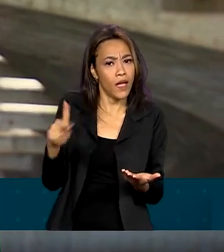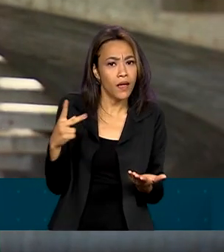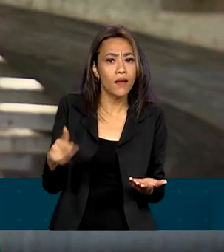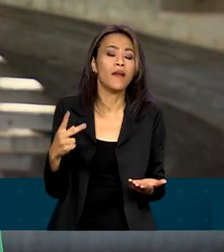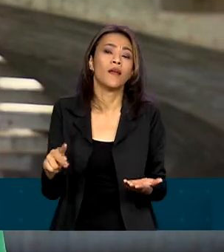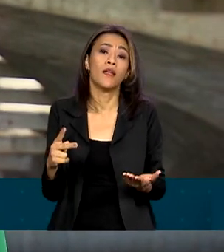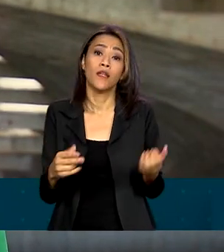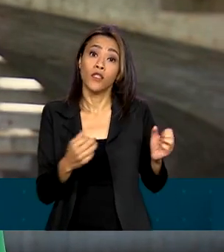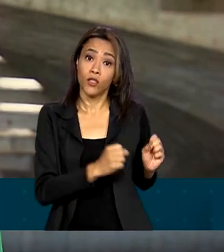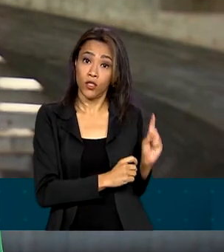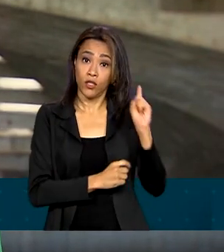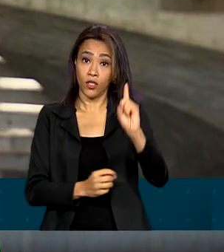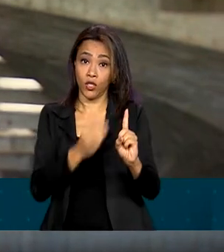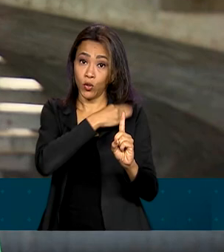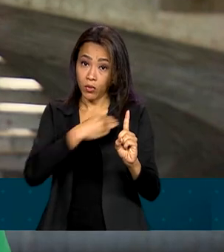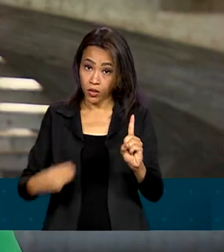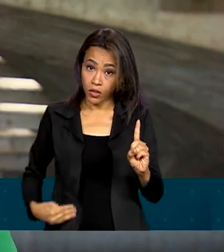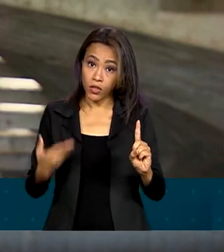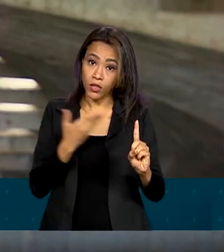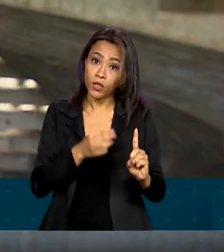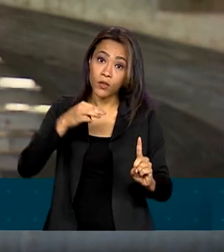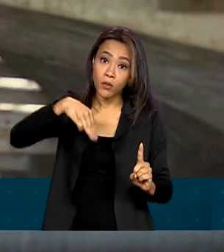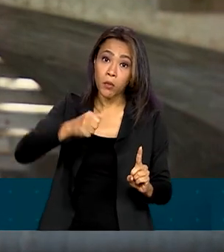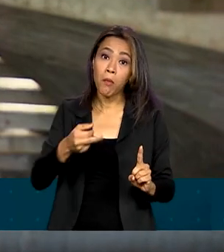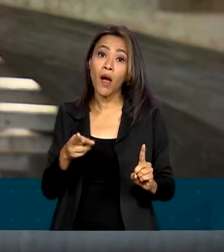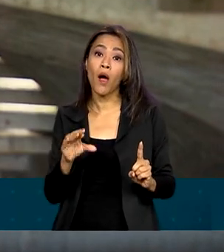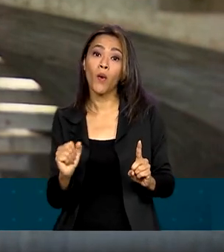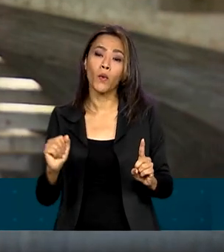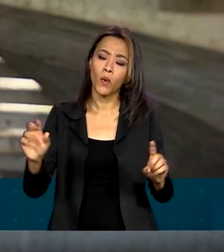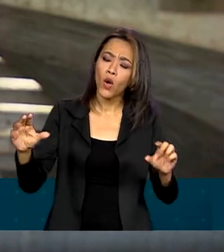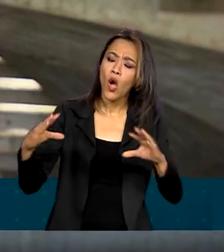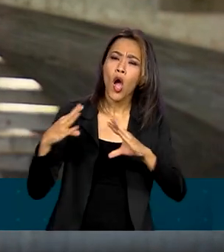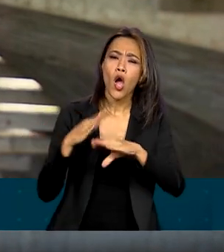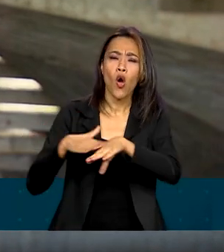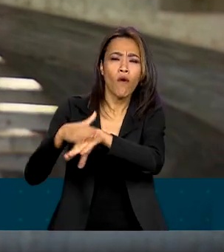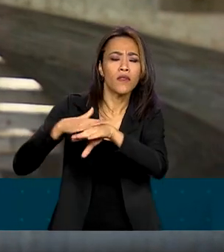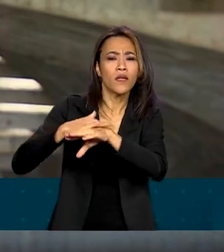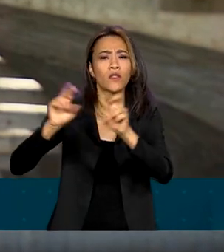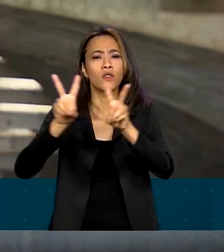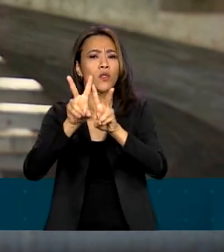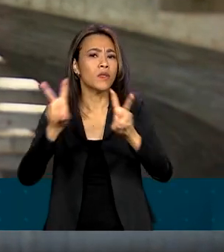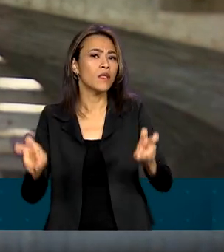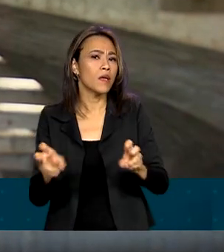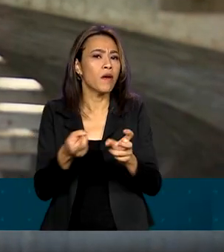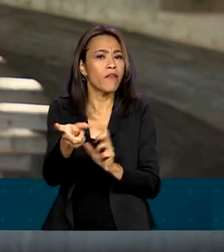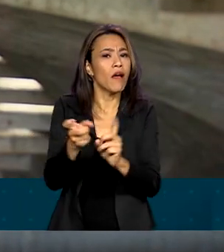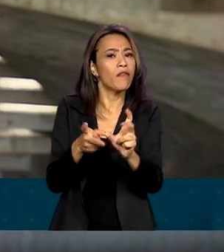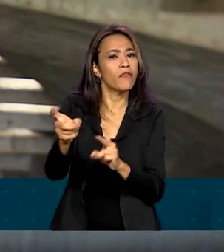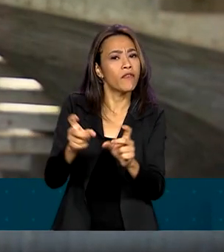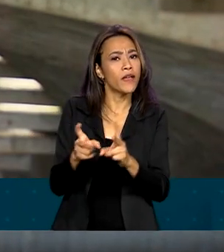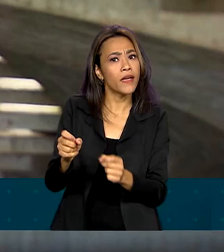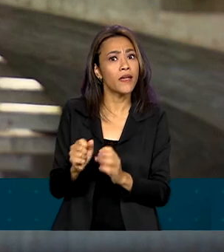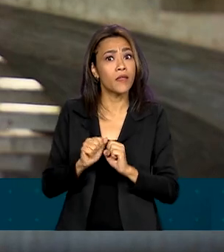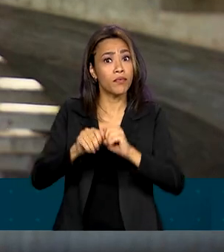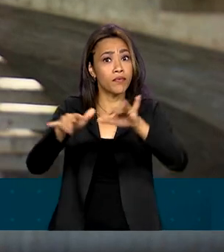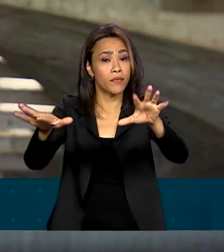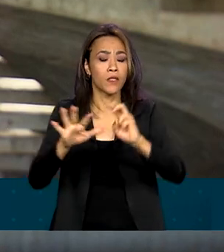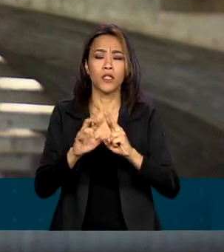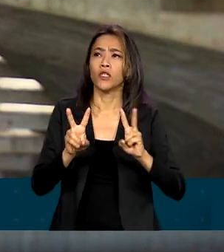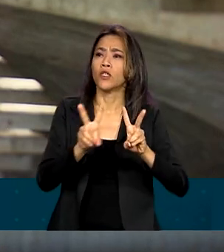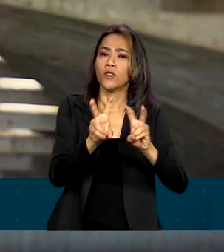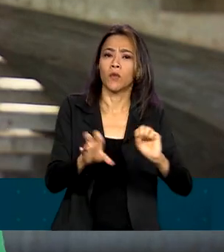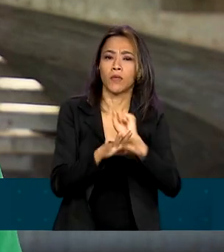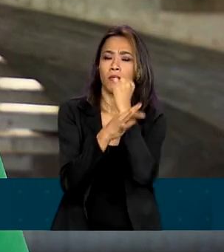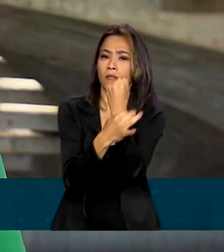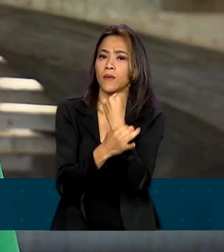das Relações Exteriores, Mauro Vieira, trataram de temas como expansão do comércio e investimentos, segurança energética